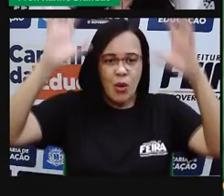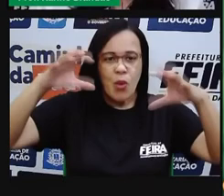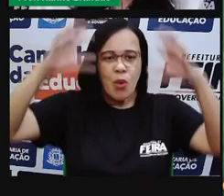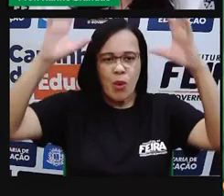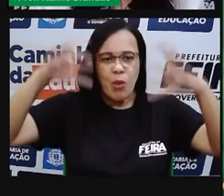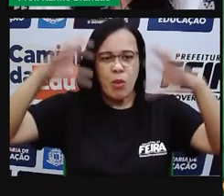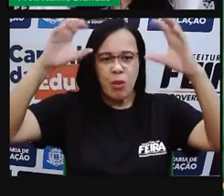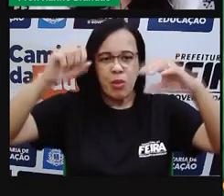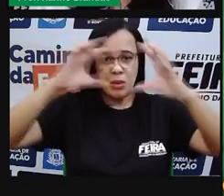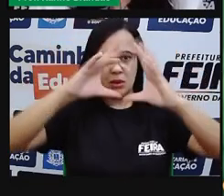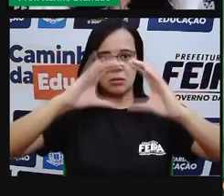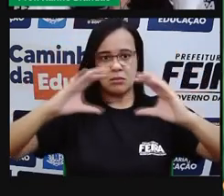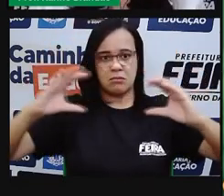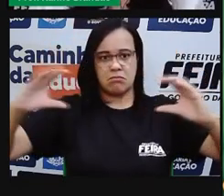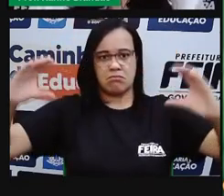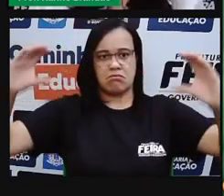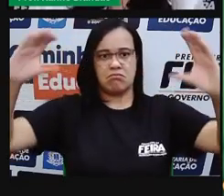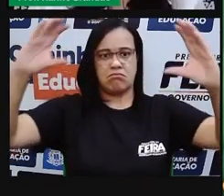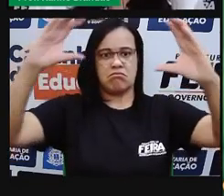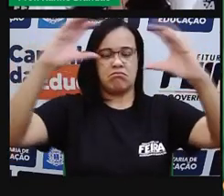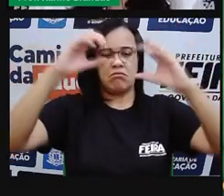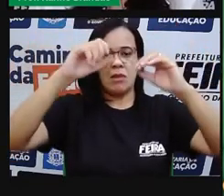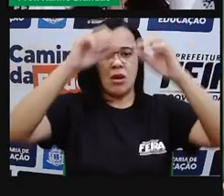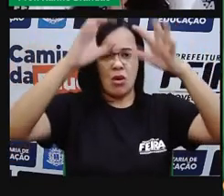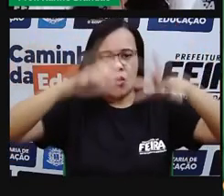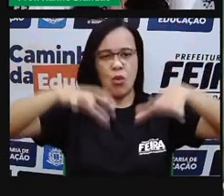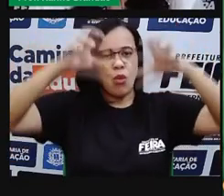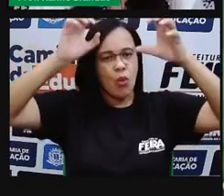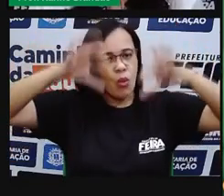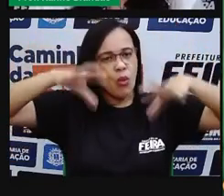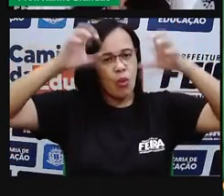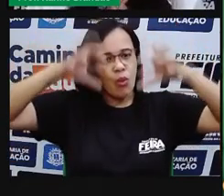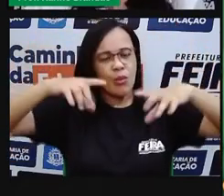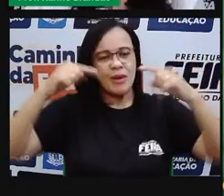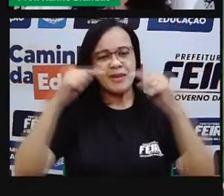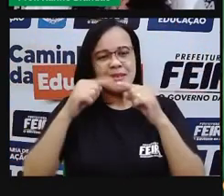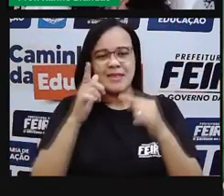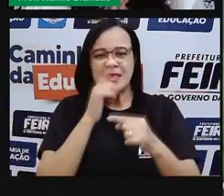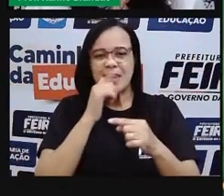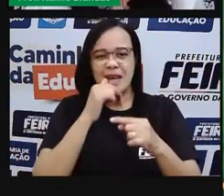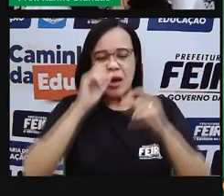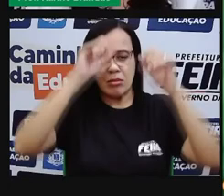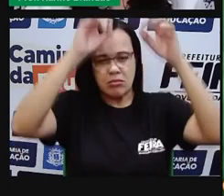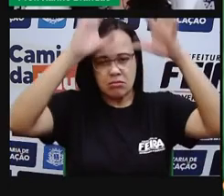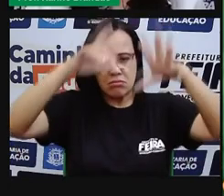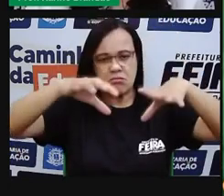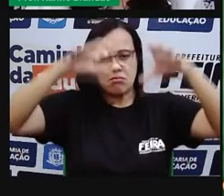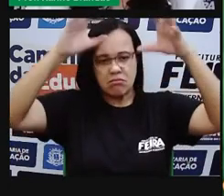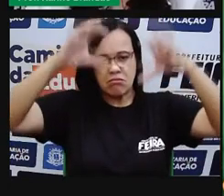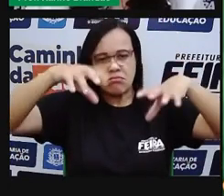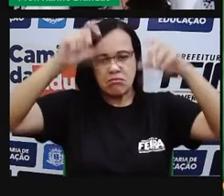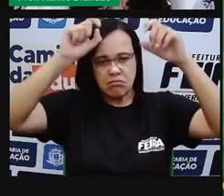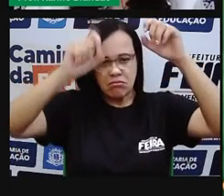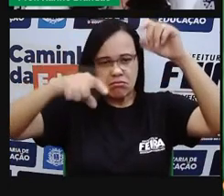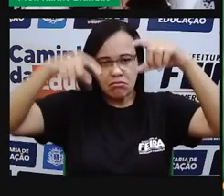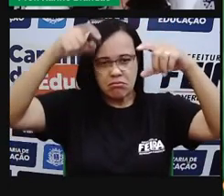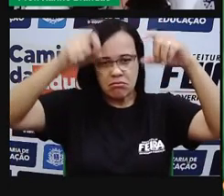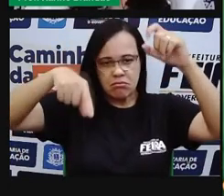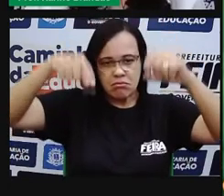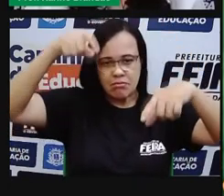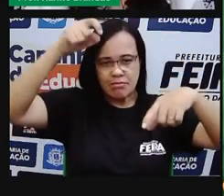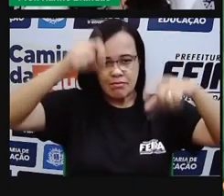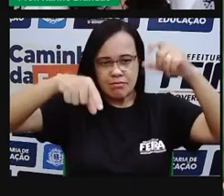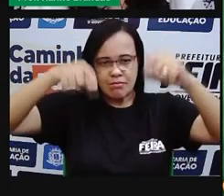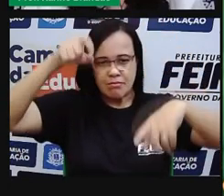das nuvens, certo? E ela cai na forma líquida, ok? E aí essa água, então, quando ela chega aqui